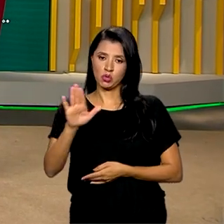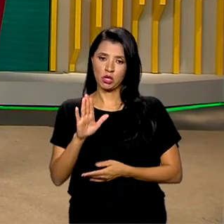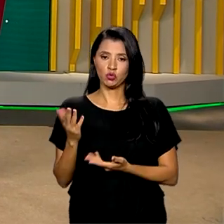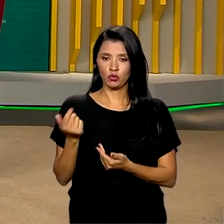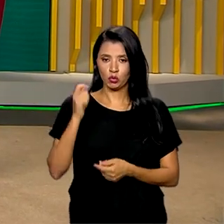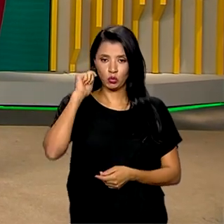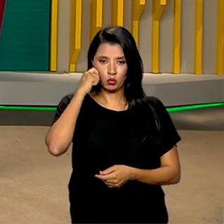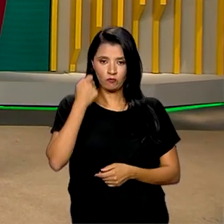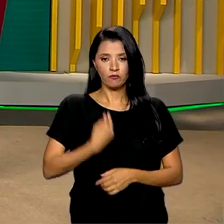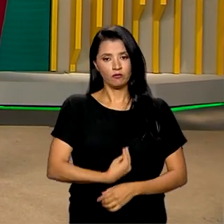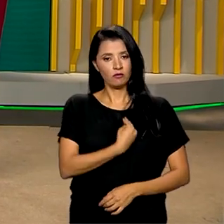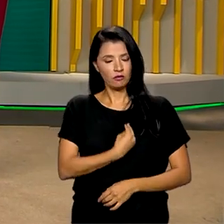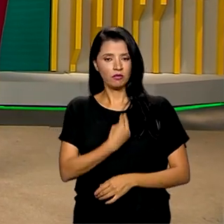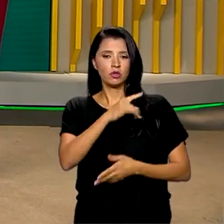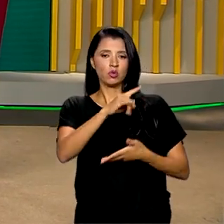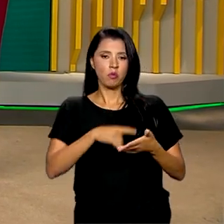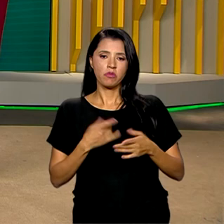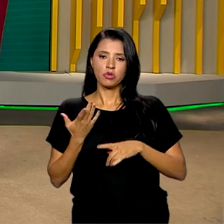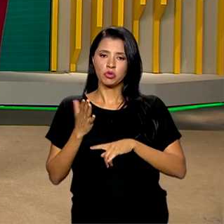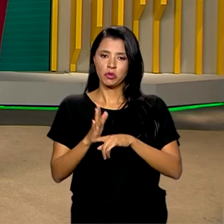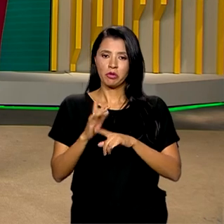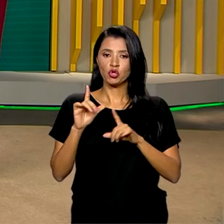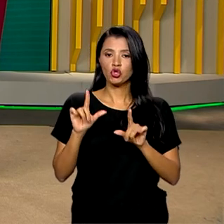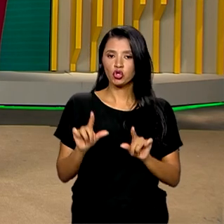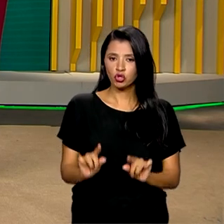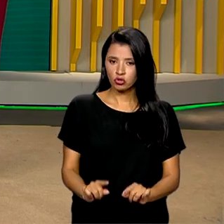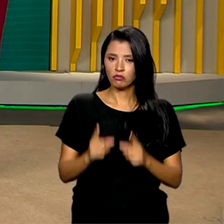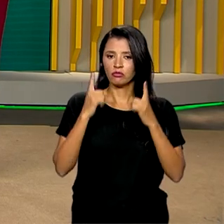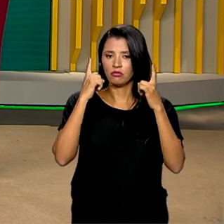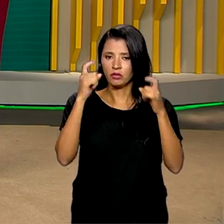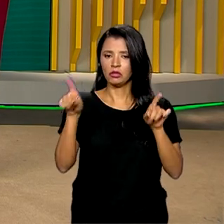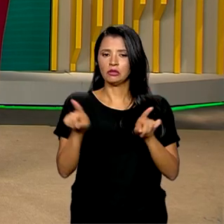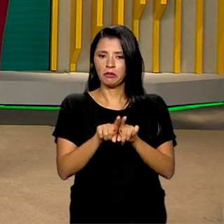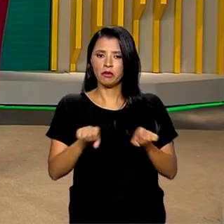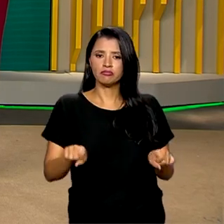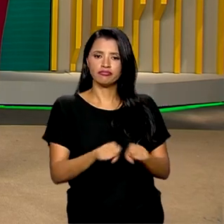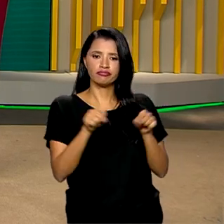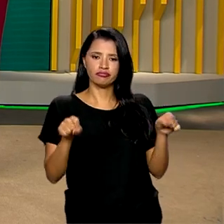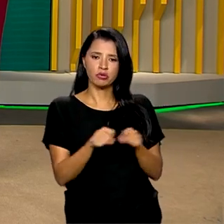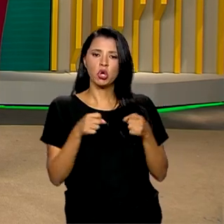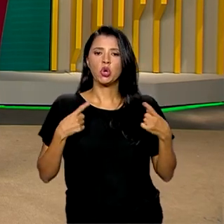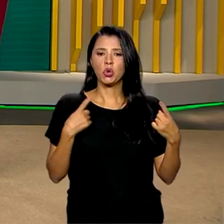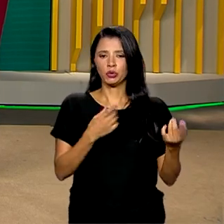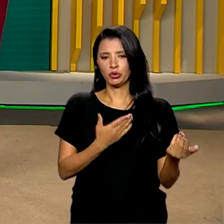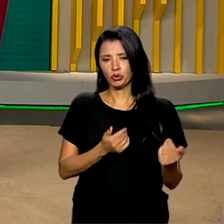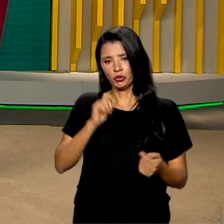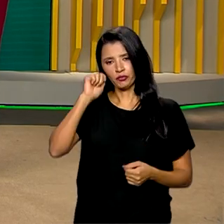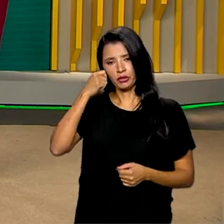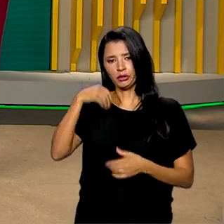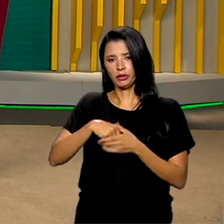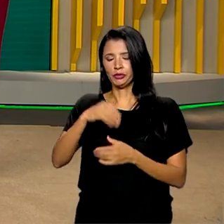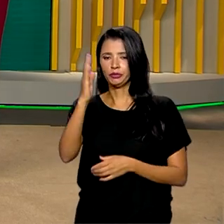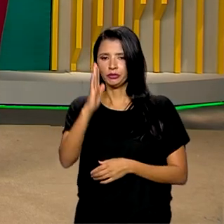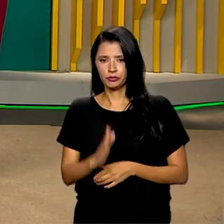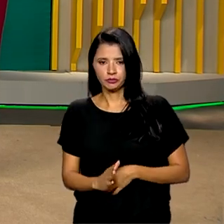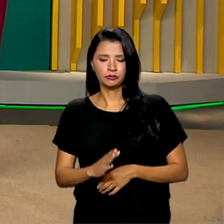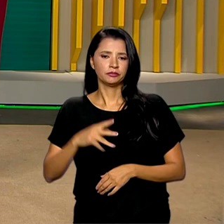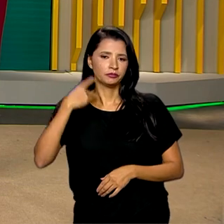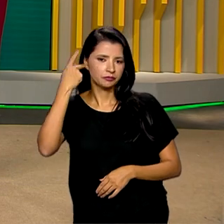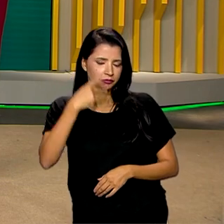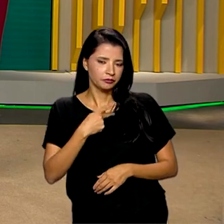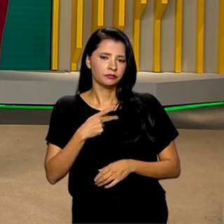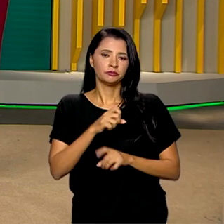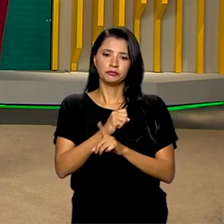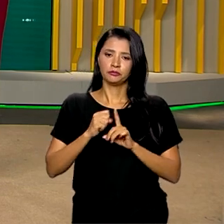pretende contribuir para a redução da violência e de homicídios contra jovens negros no país. Parlamentares, sociedade